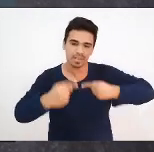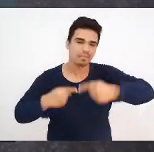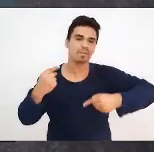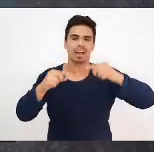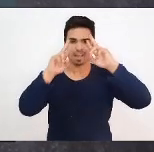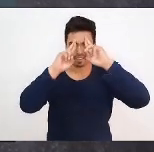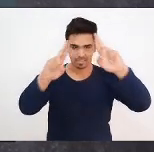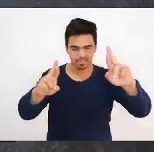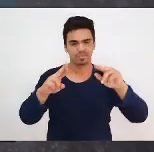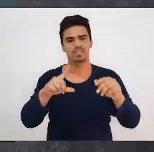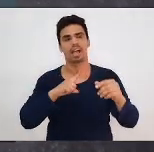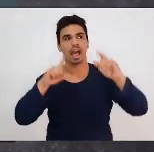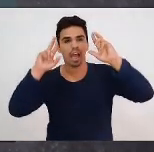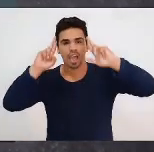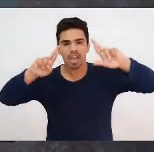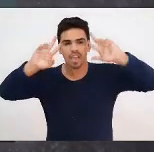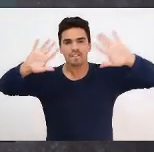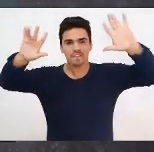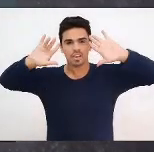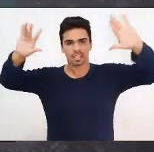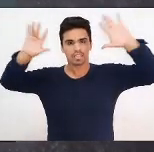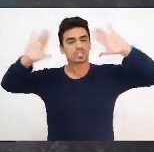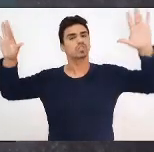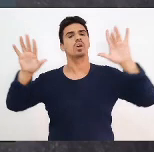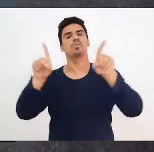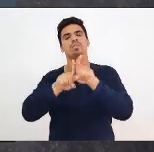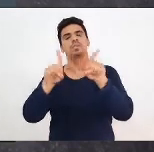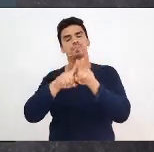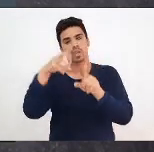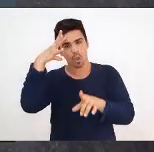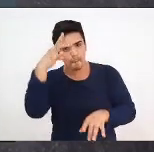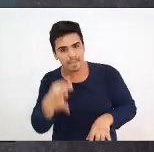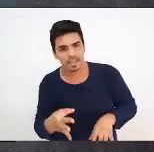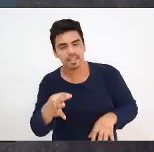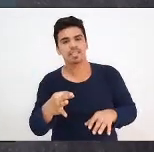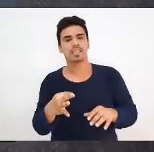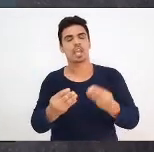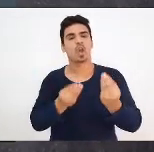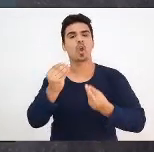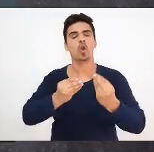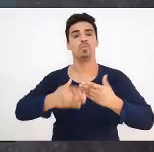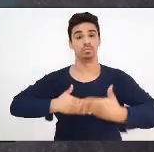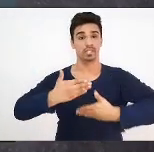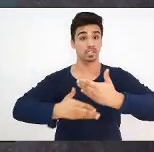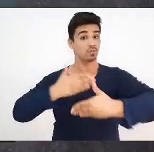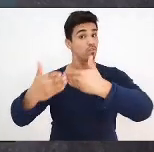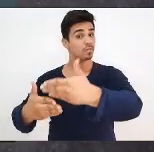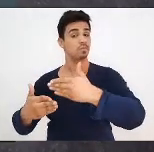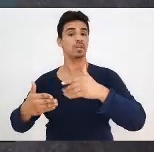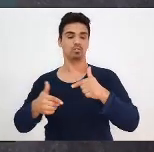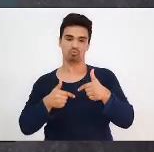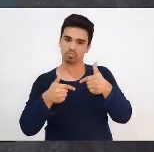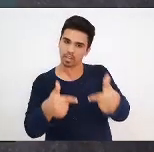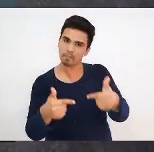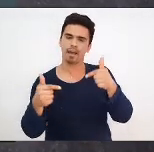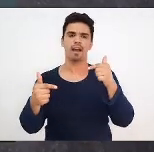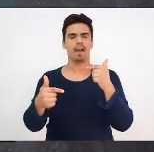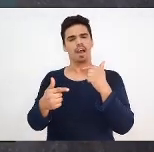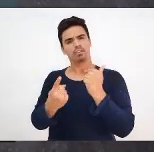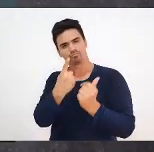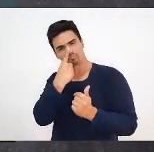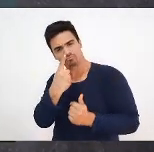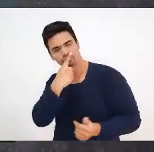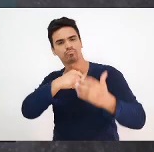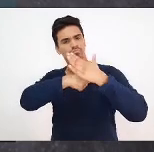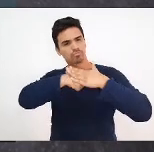e compreensão na diferença, o desenvolvimento de atitudes, afetos que acolhem, eles